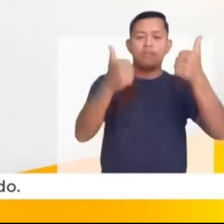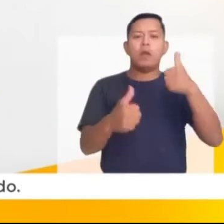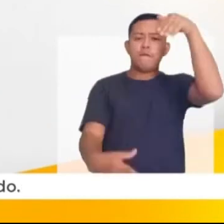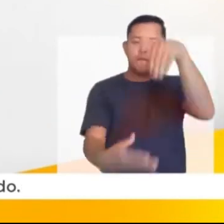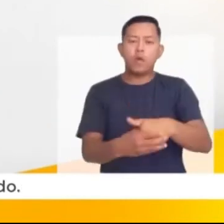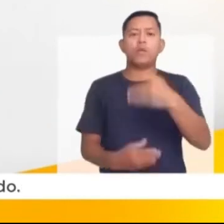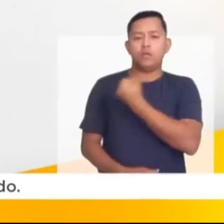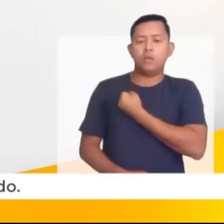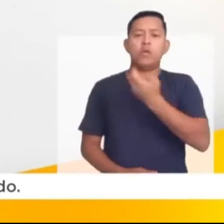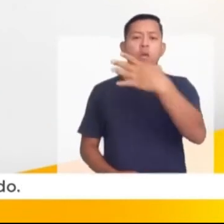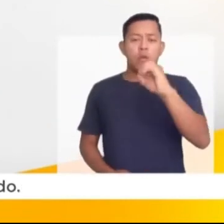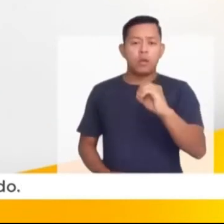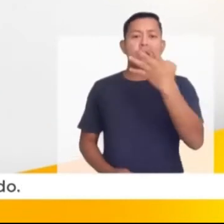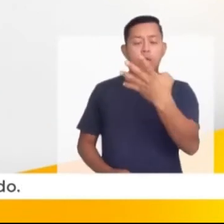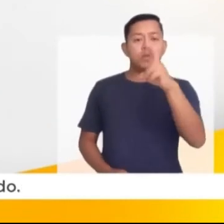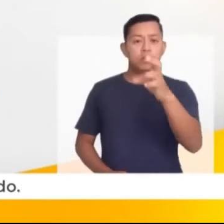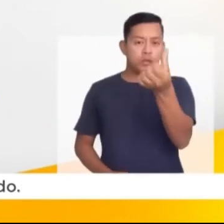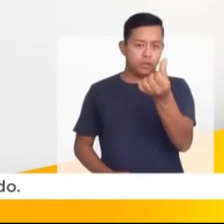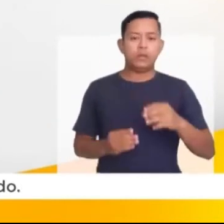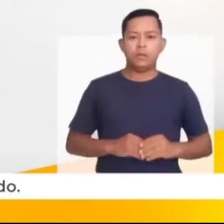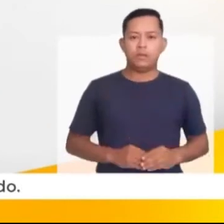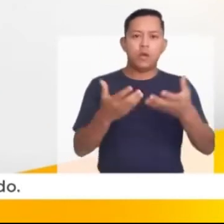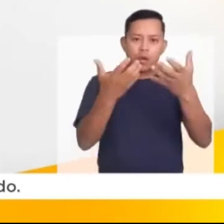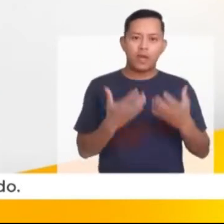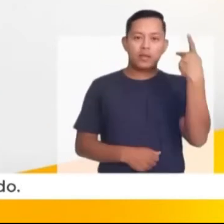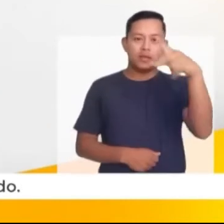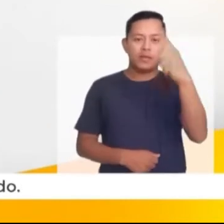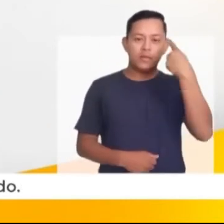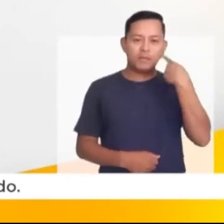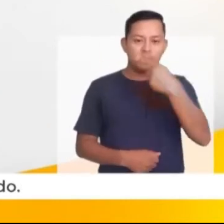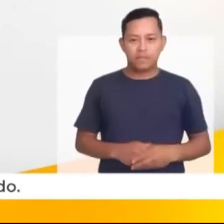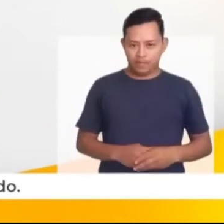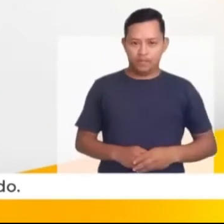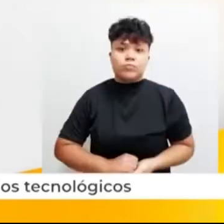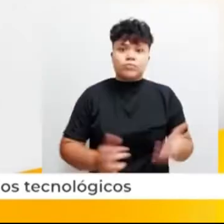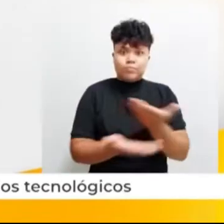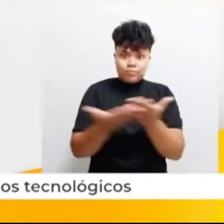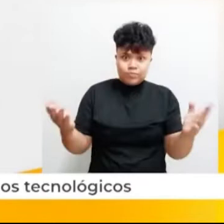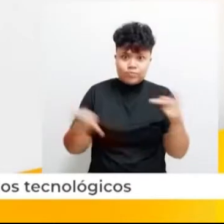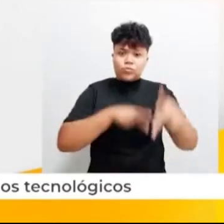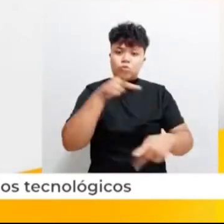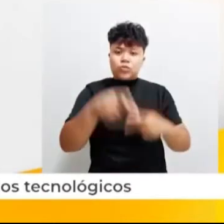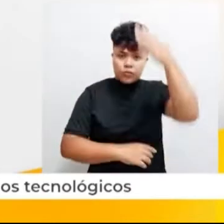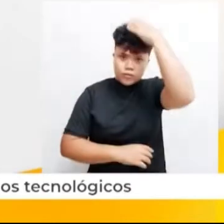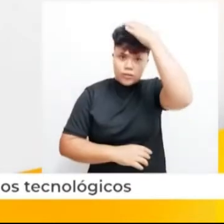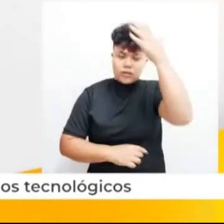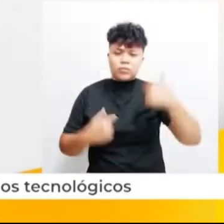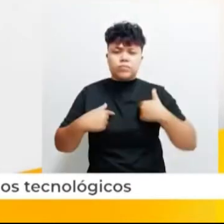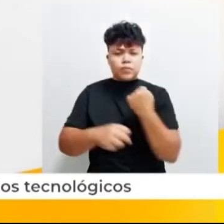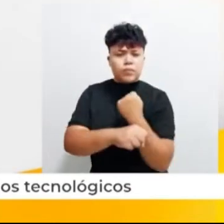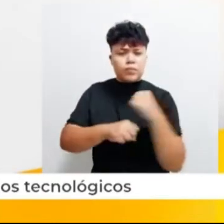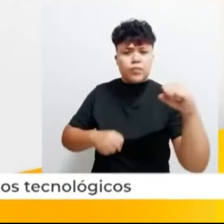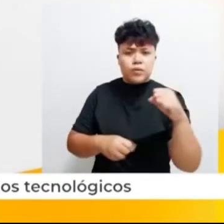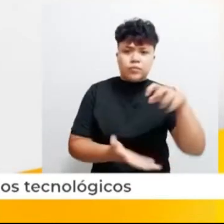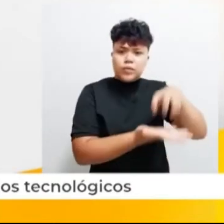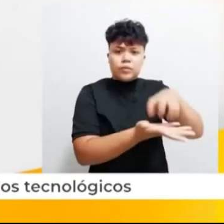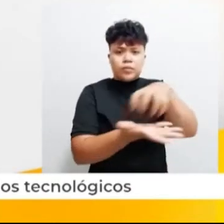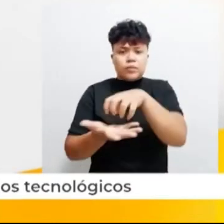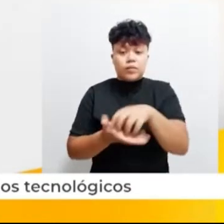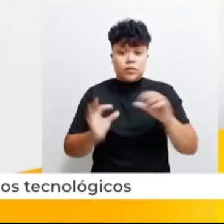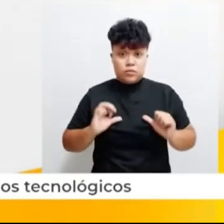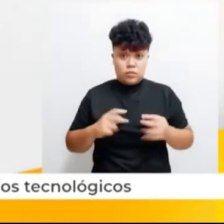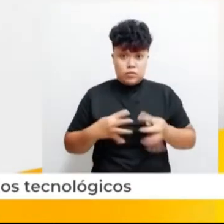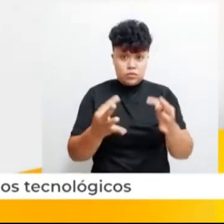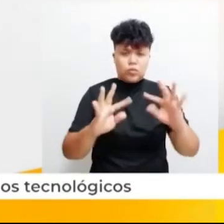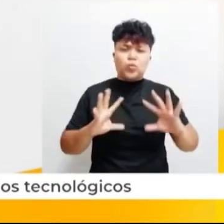Vote 40-456. Quero ser o seu deputado. Querido povo do Pará, defenderei a criação de